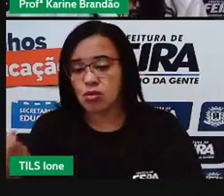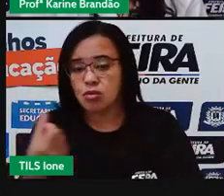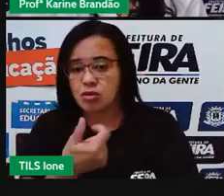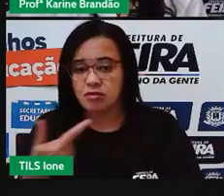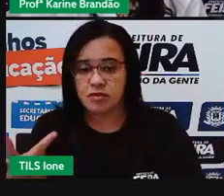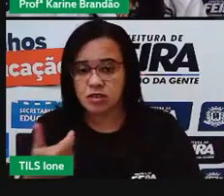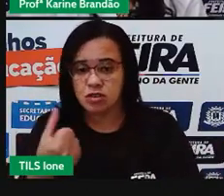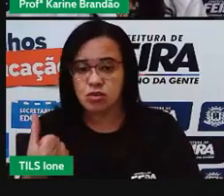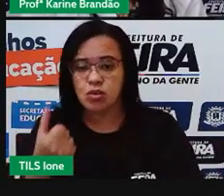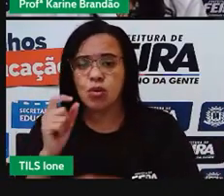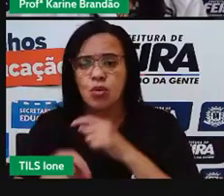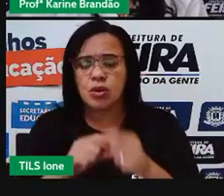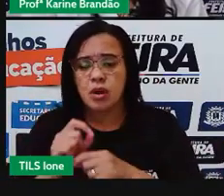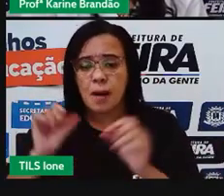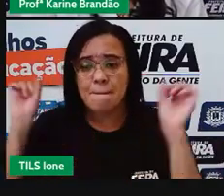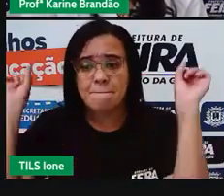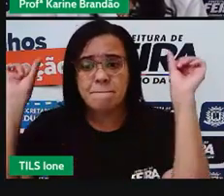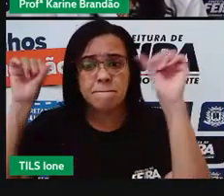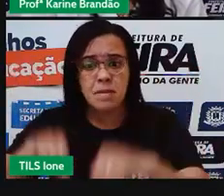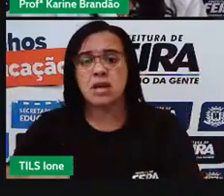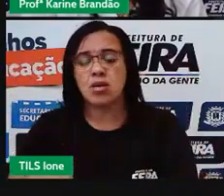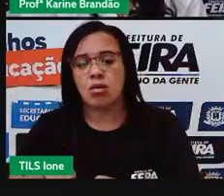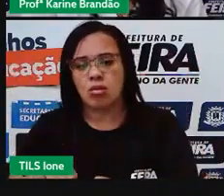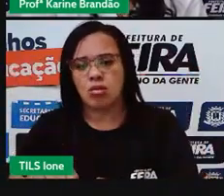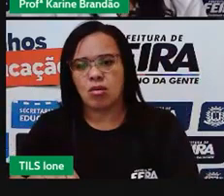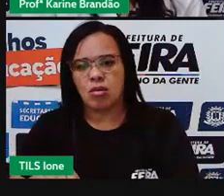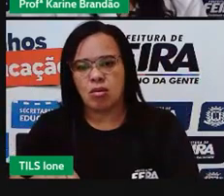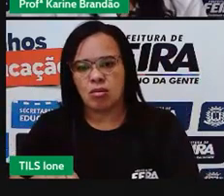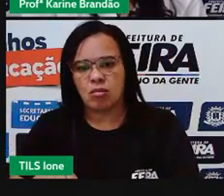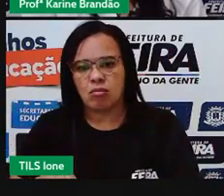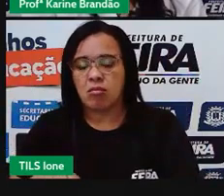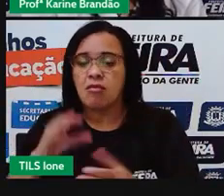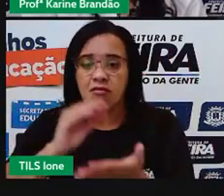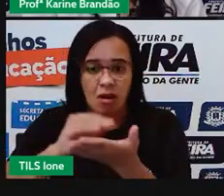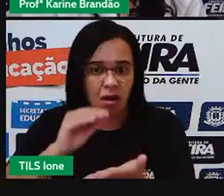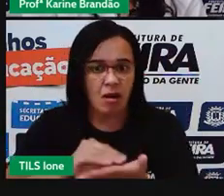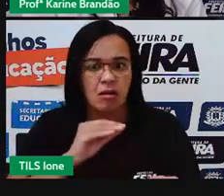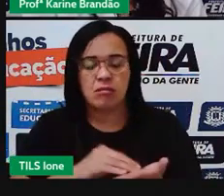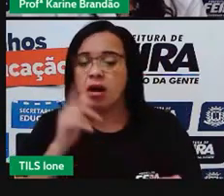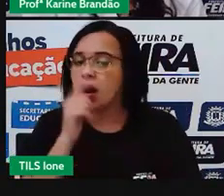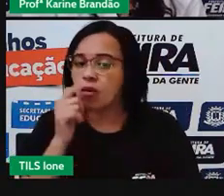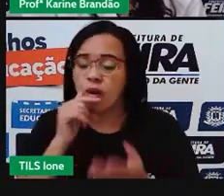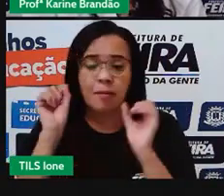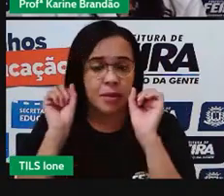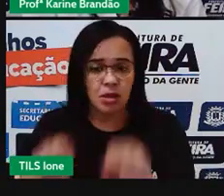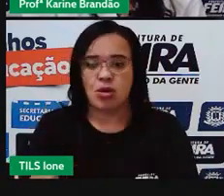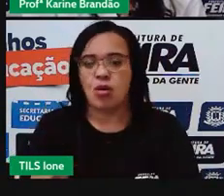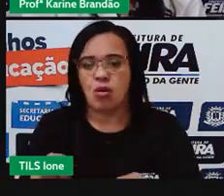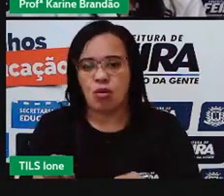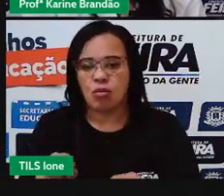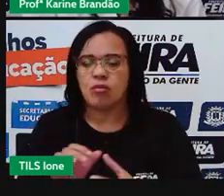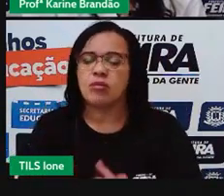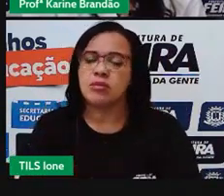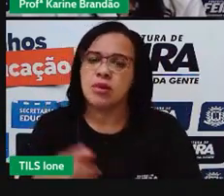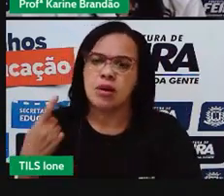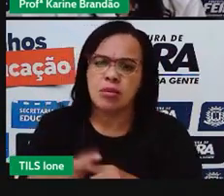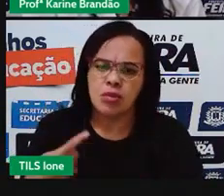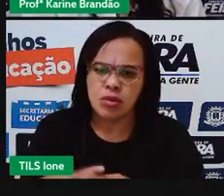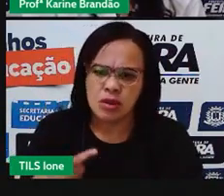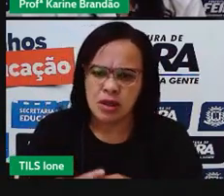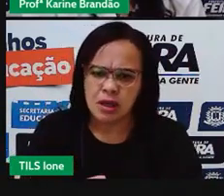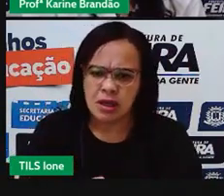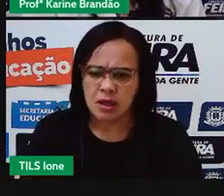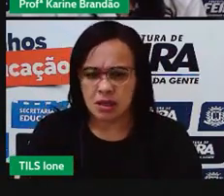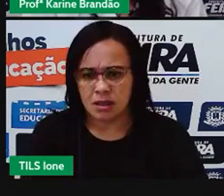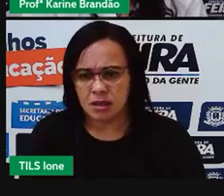Tanto que diz o seguinte, olha aqui, é o primeiro alerta dessa natureza em 111 anos de serviços meteorológicos no país.